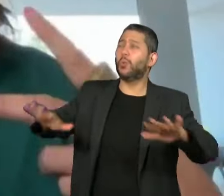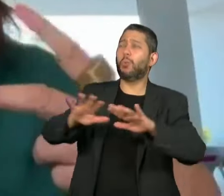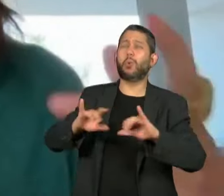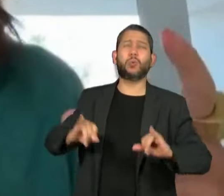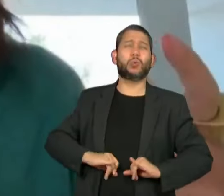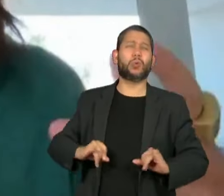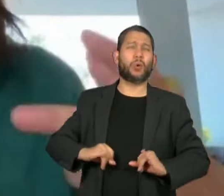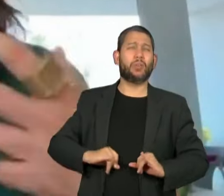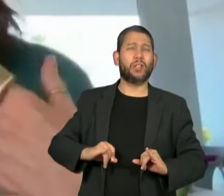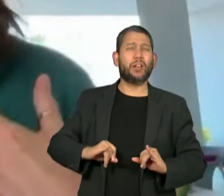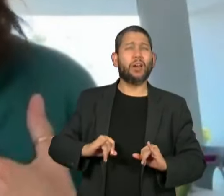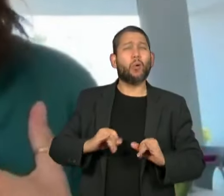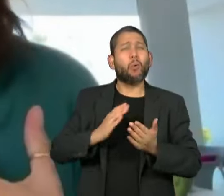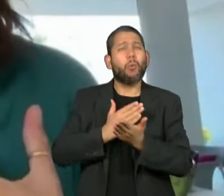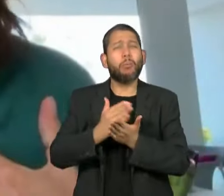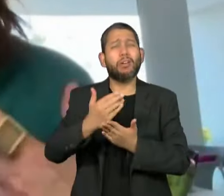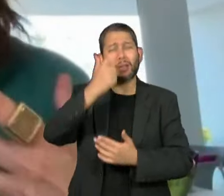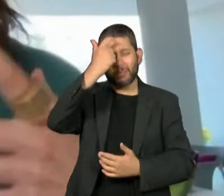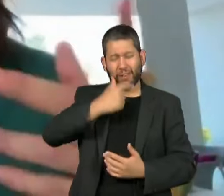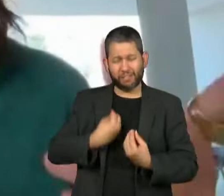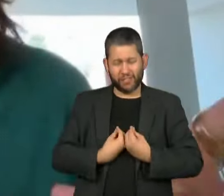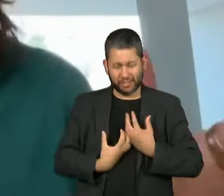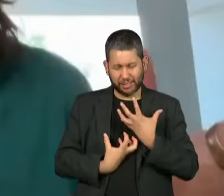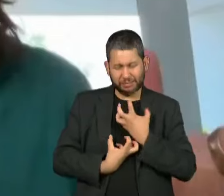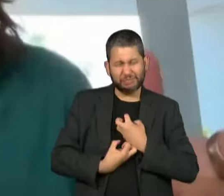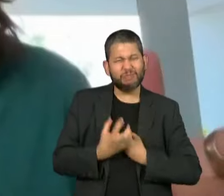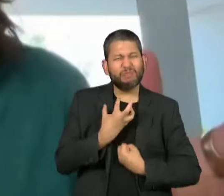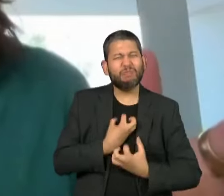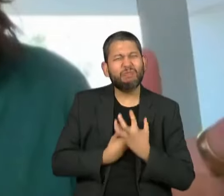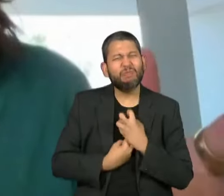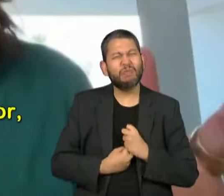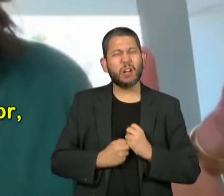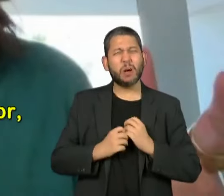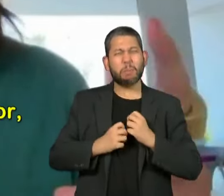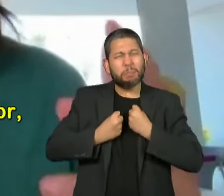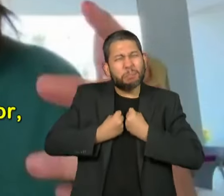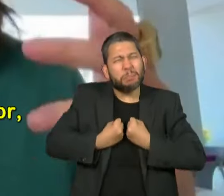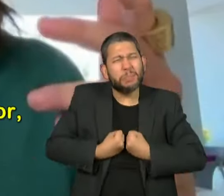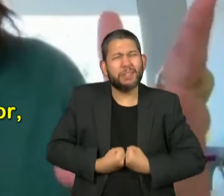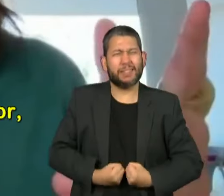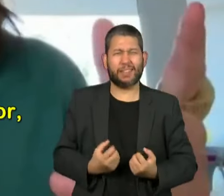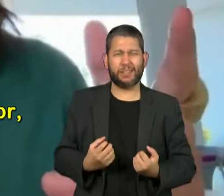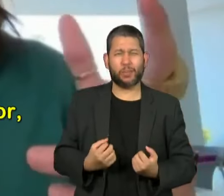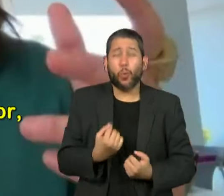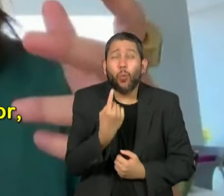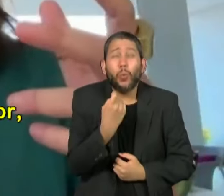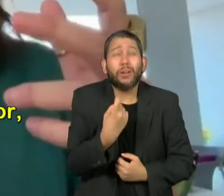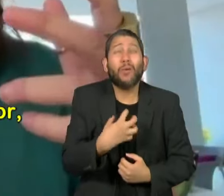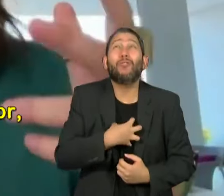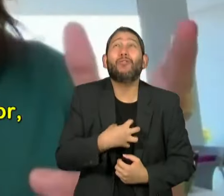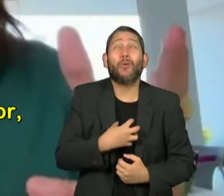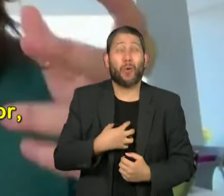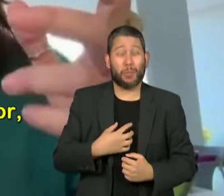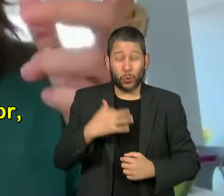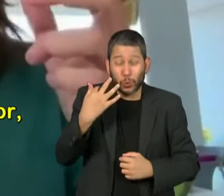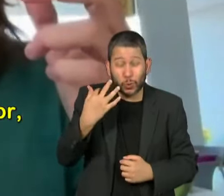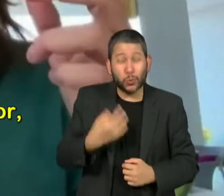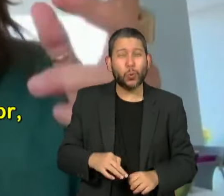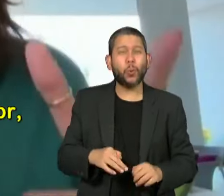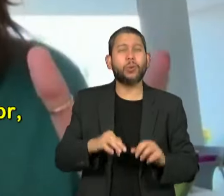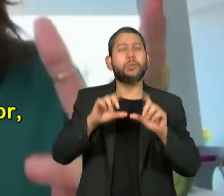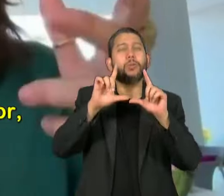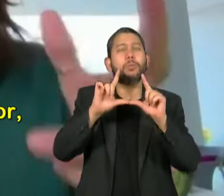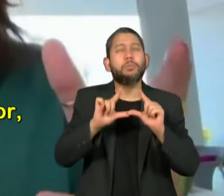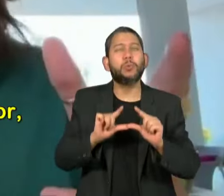sufrido muito. E, com isso, arruinam a sua própria vida e arruinam a dos outros. E a única maneira de fazer que o dolor, que esse